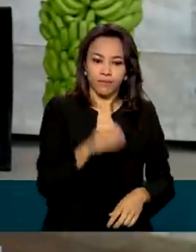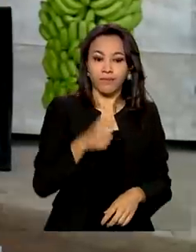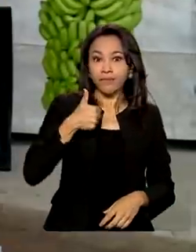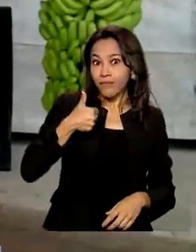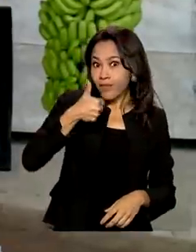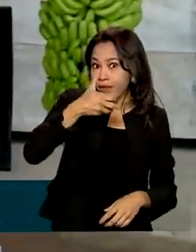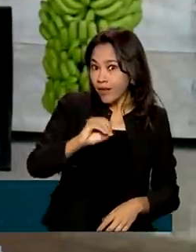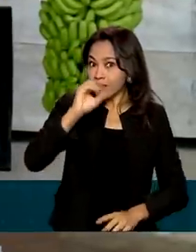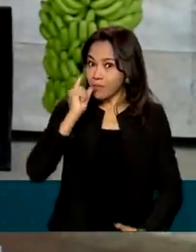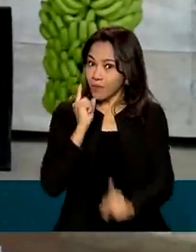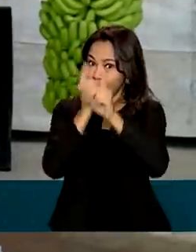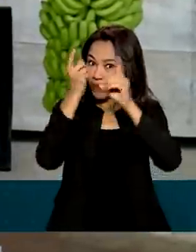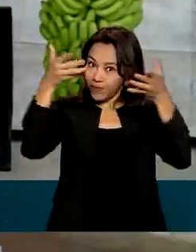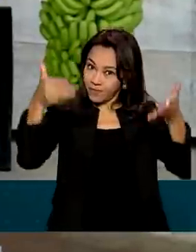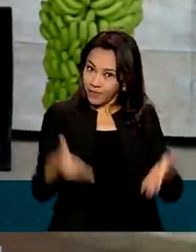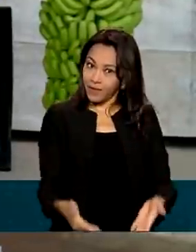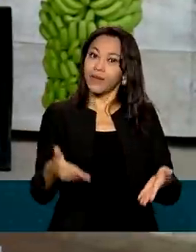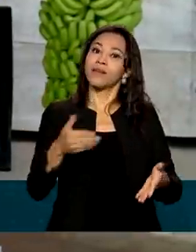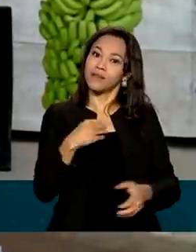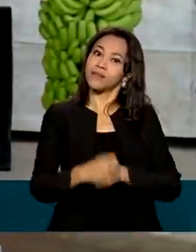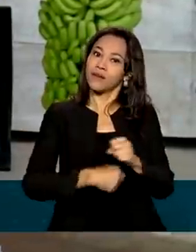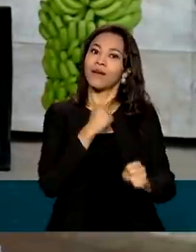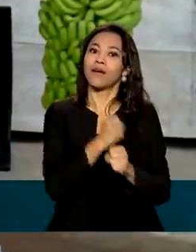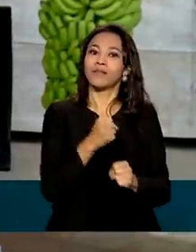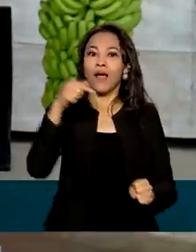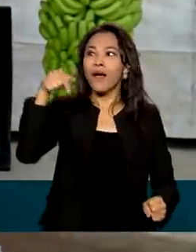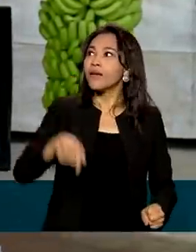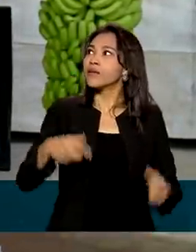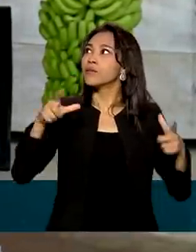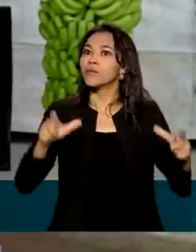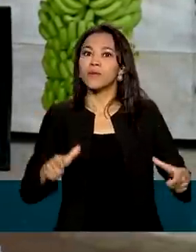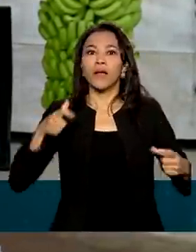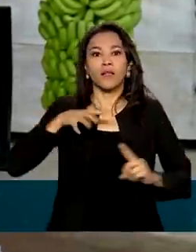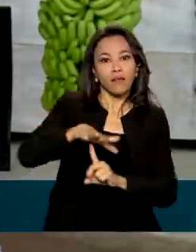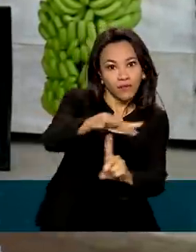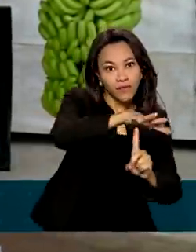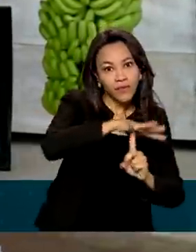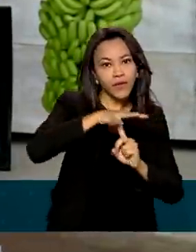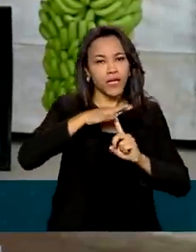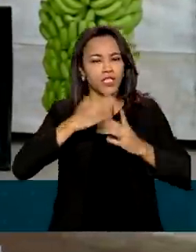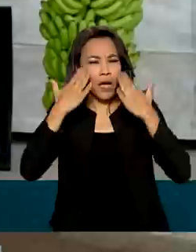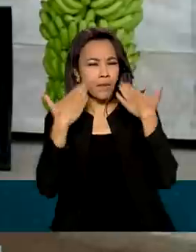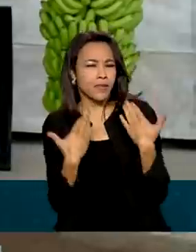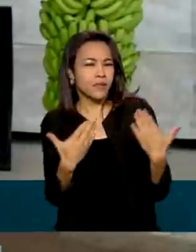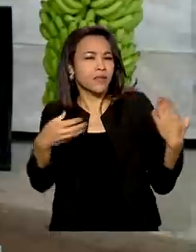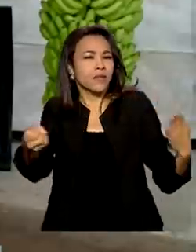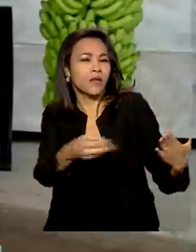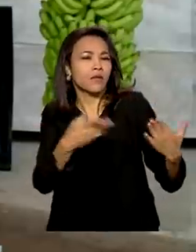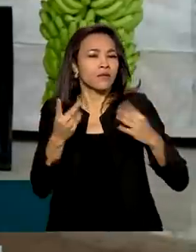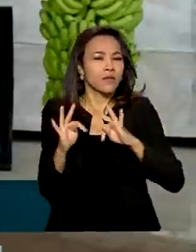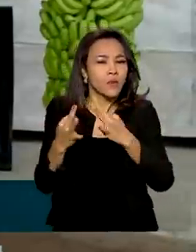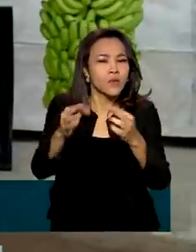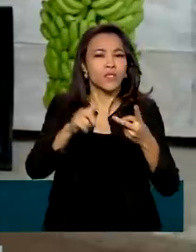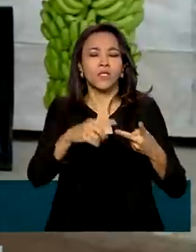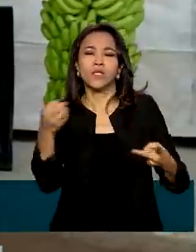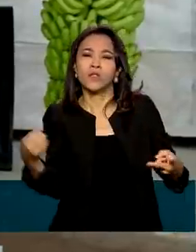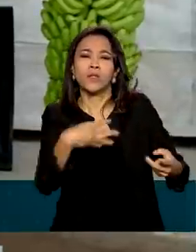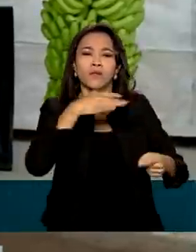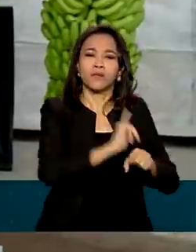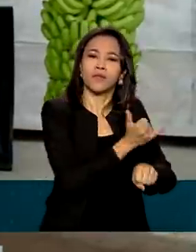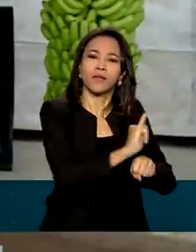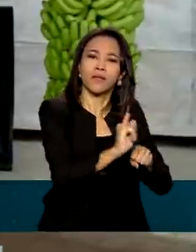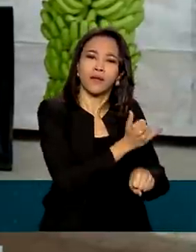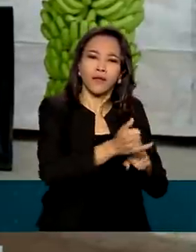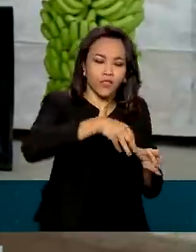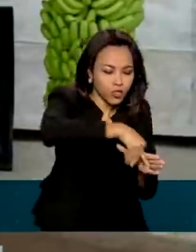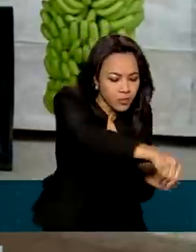ano. Aqui é onde a gente faz o evento para apresentar novas tecnologias, novas ferramentas, para que o